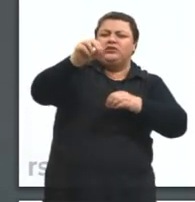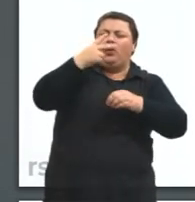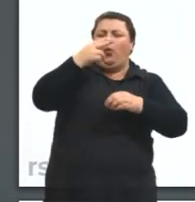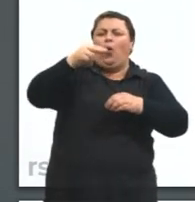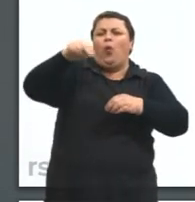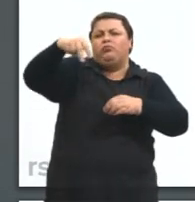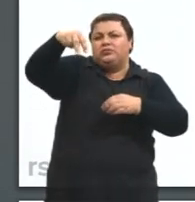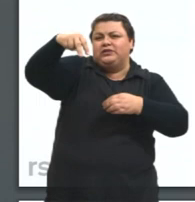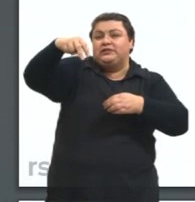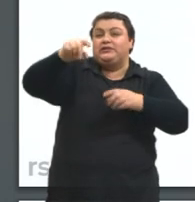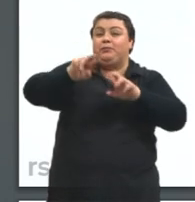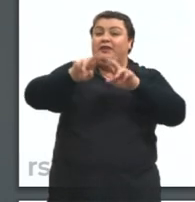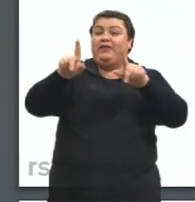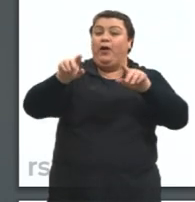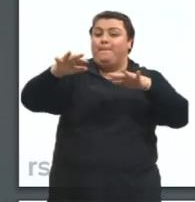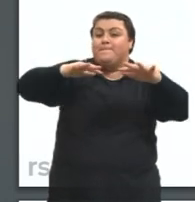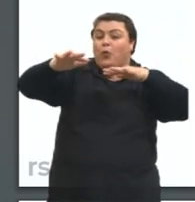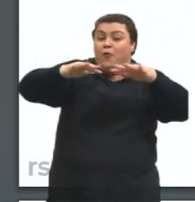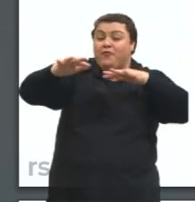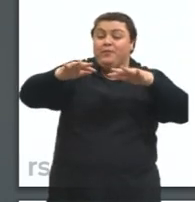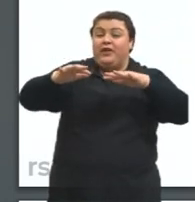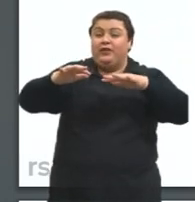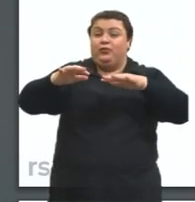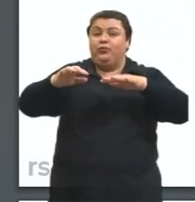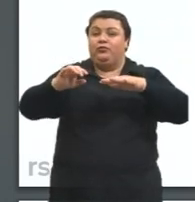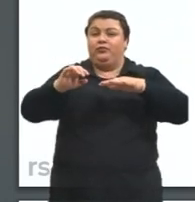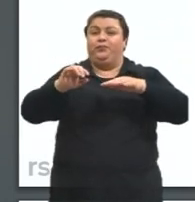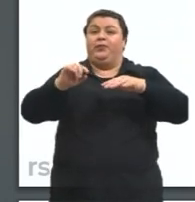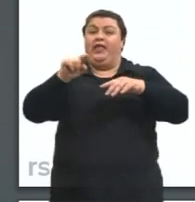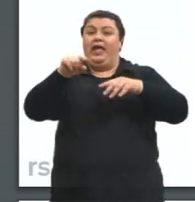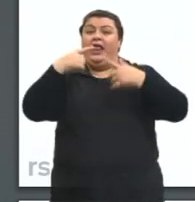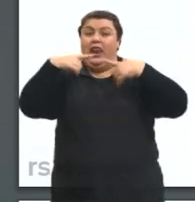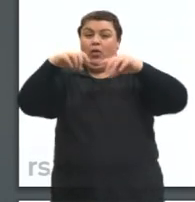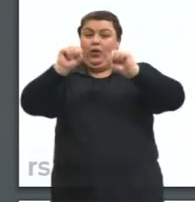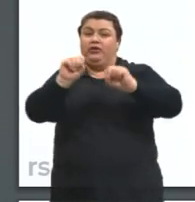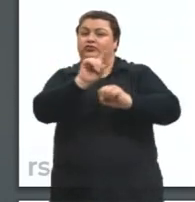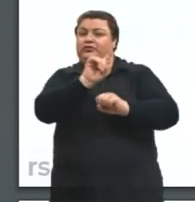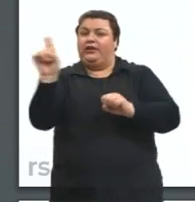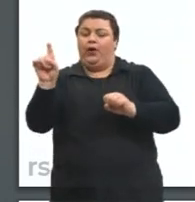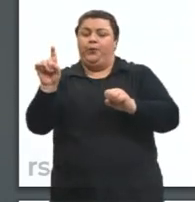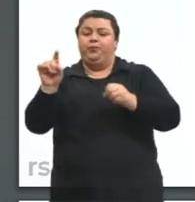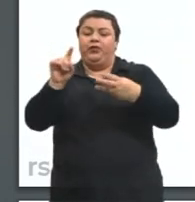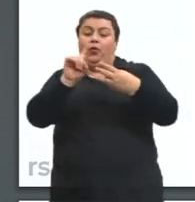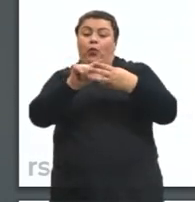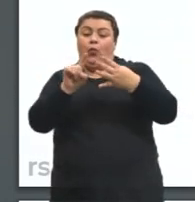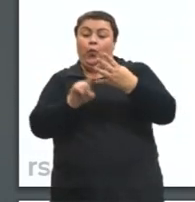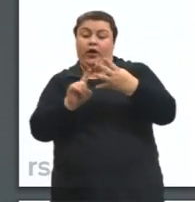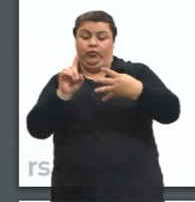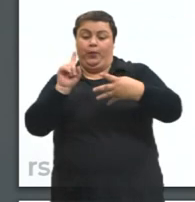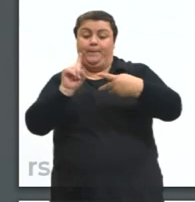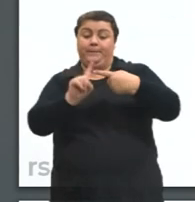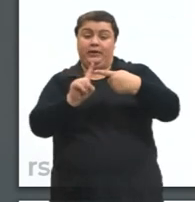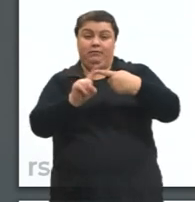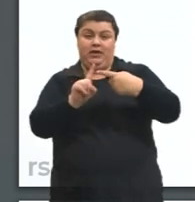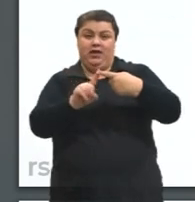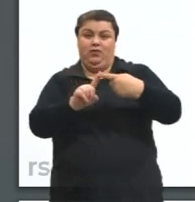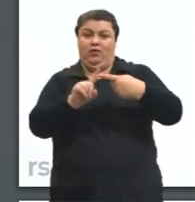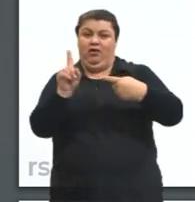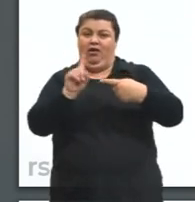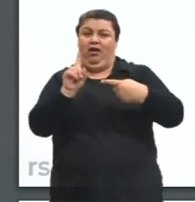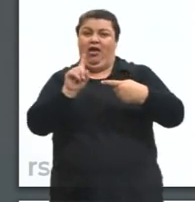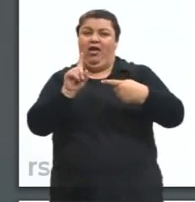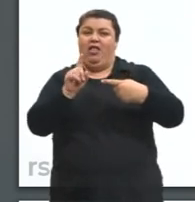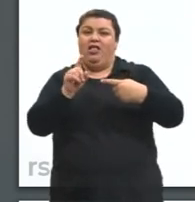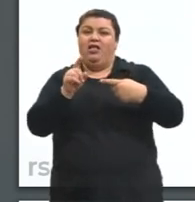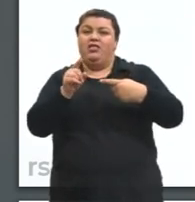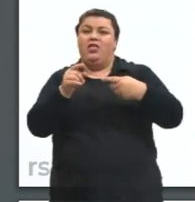Por quê? Quatro coisas que nos mostram isso. Primeiro, ela não pede resposta. Lembra que eu mostrei duas pessoas